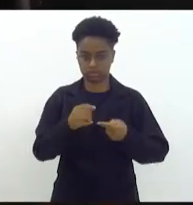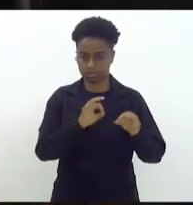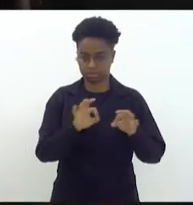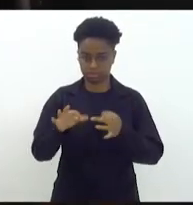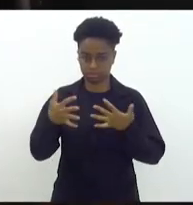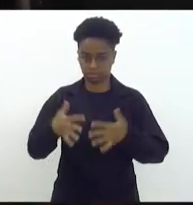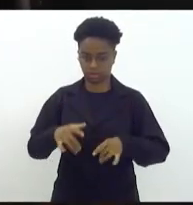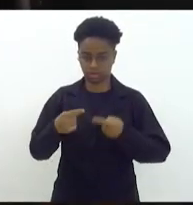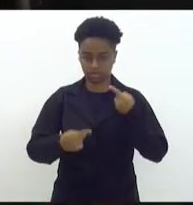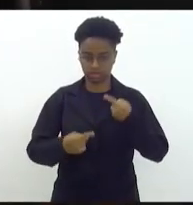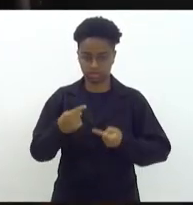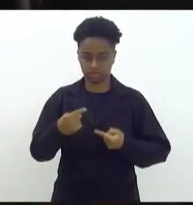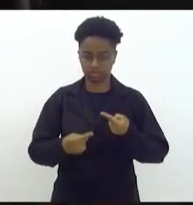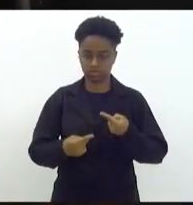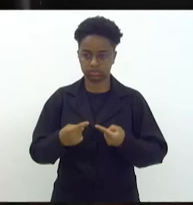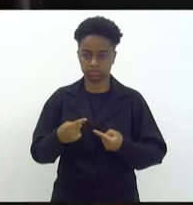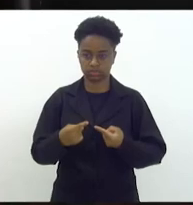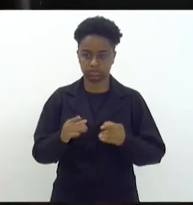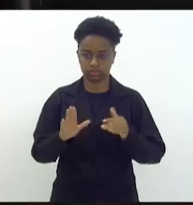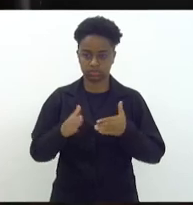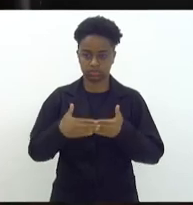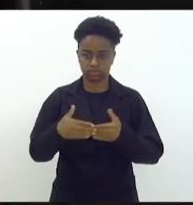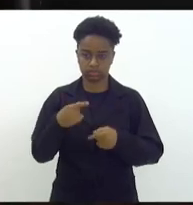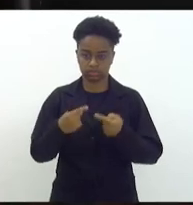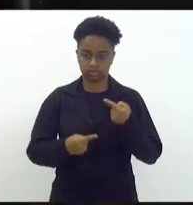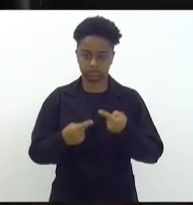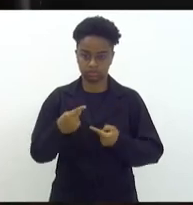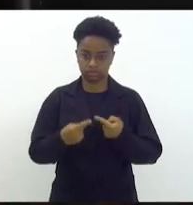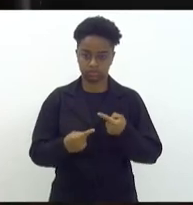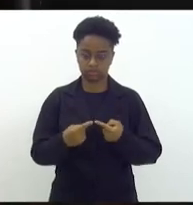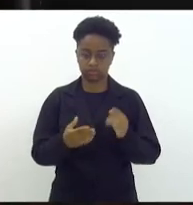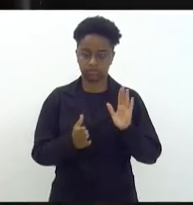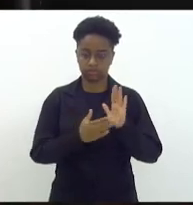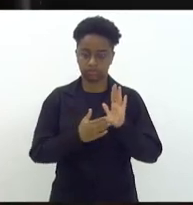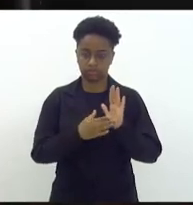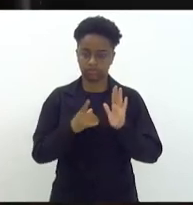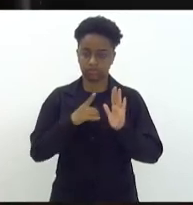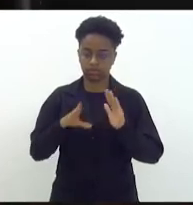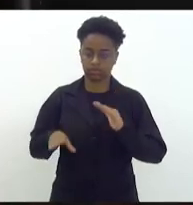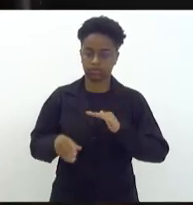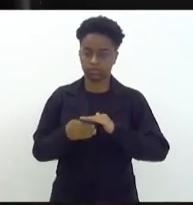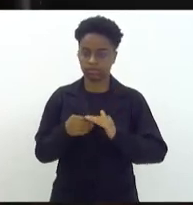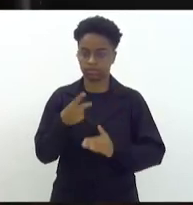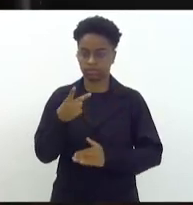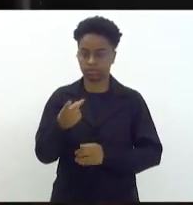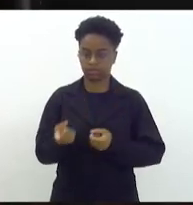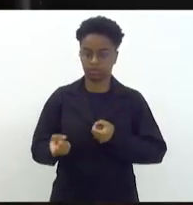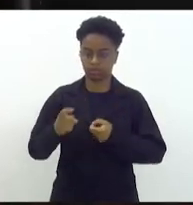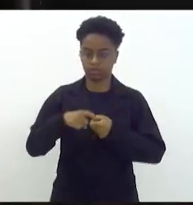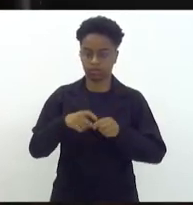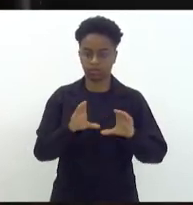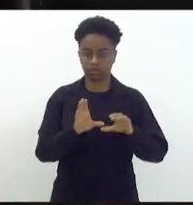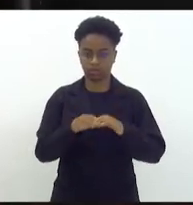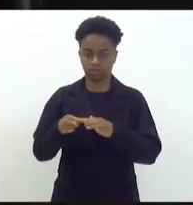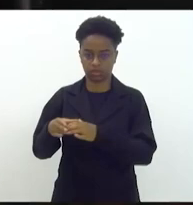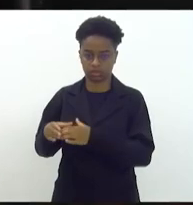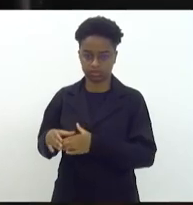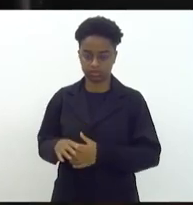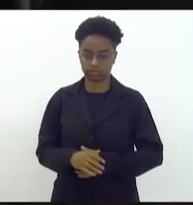não havendo o que querer discutir, é encerrada a discussão. A presente proposta recebeu duas emendas e retorna às comissões.